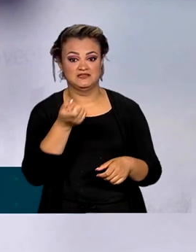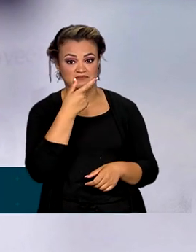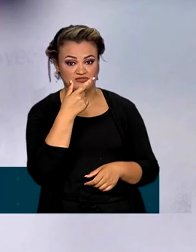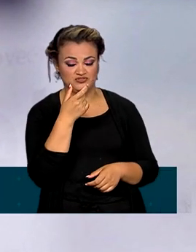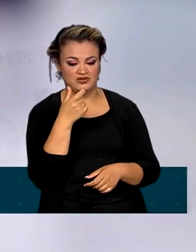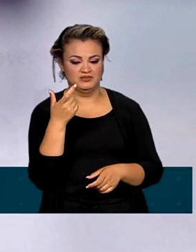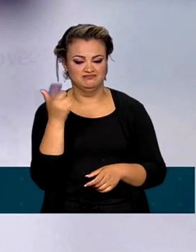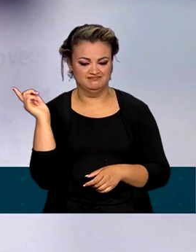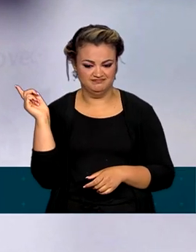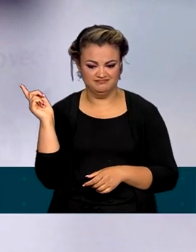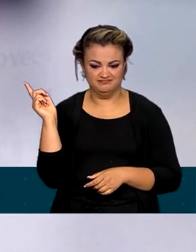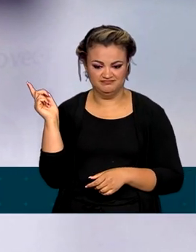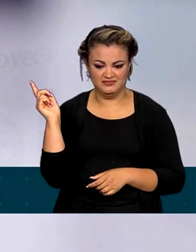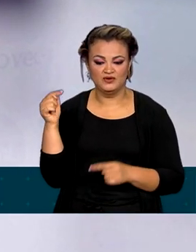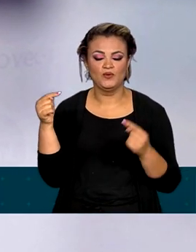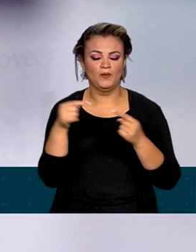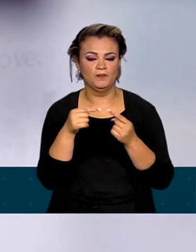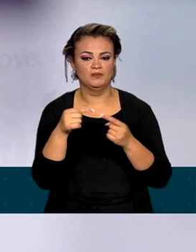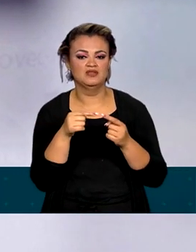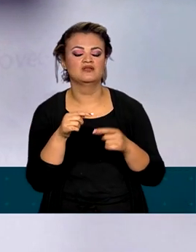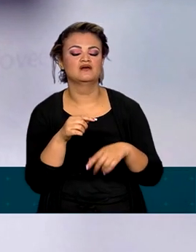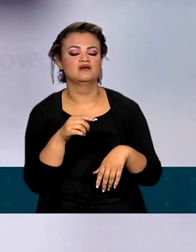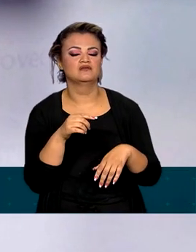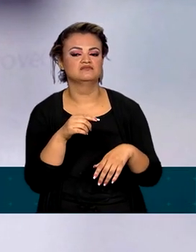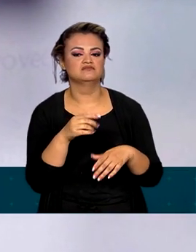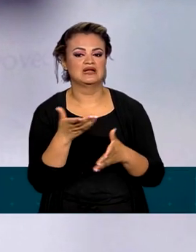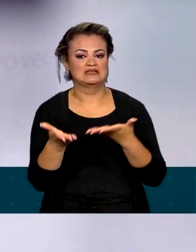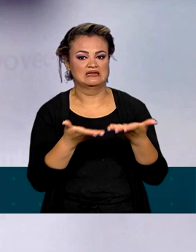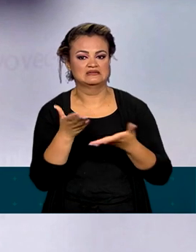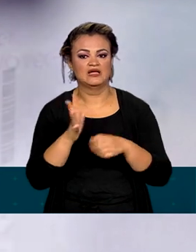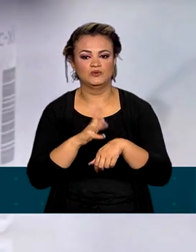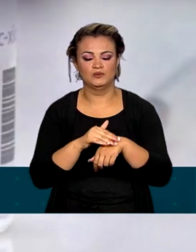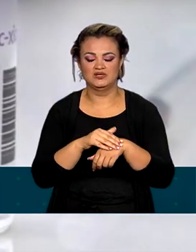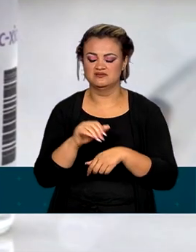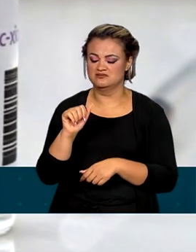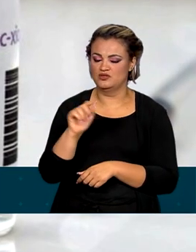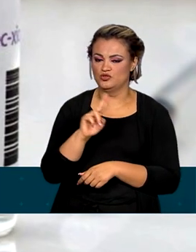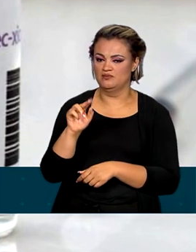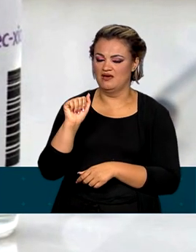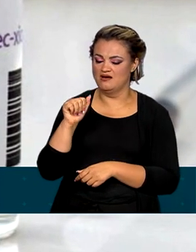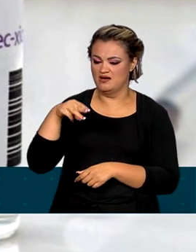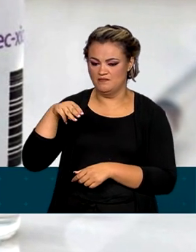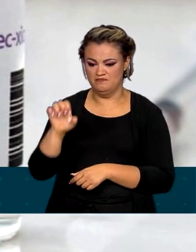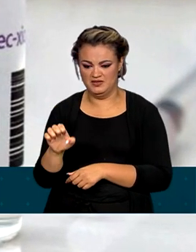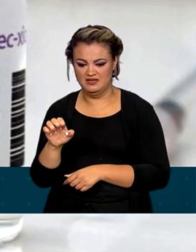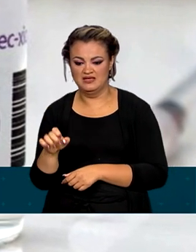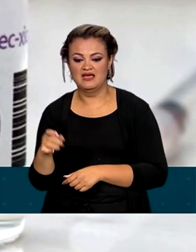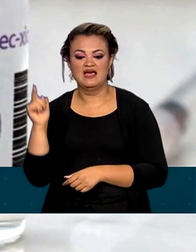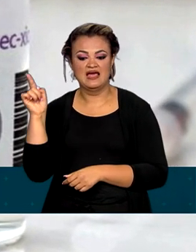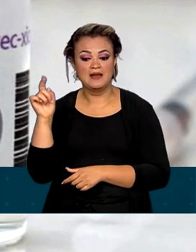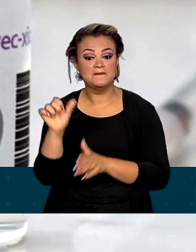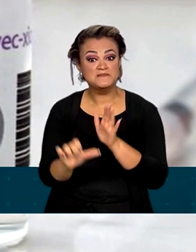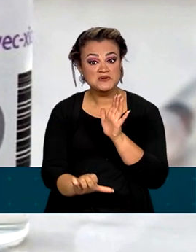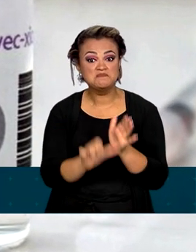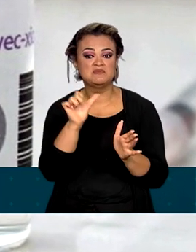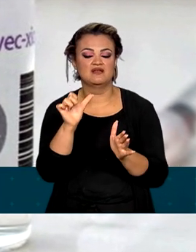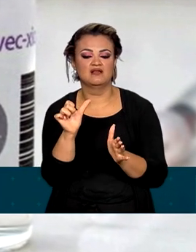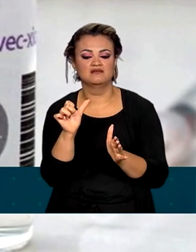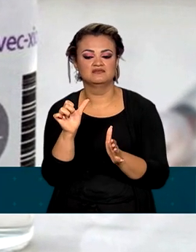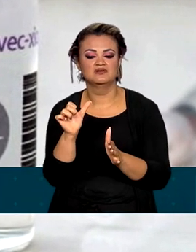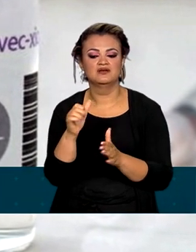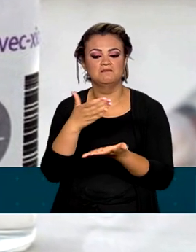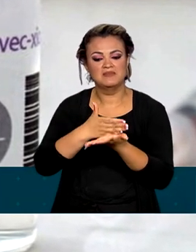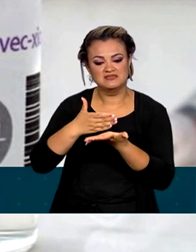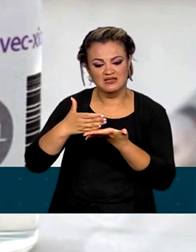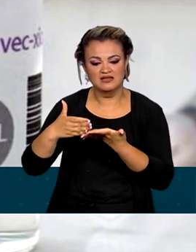Zolgensma para atrofia muscular espinhal, a AME do tipo 1, pelo SUS, será a primeira parcelada e